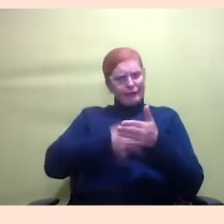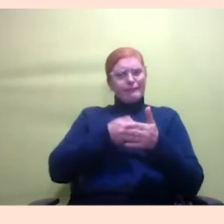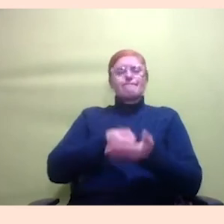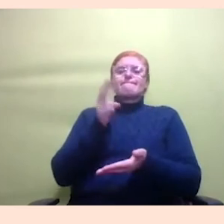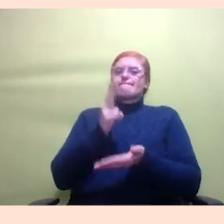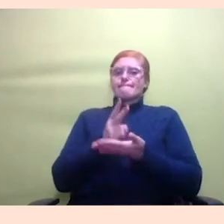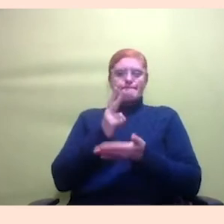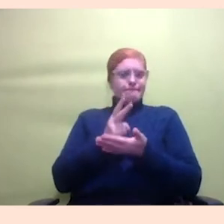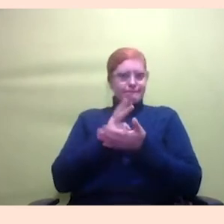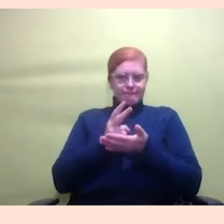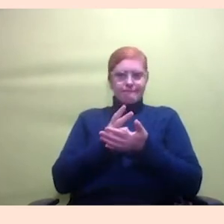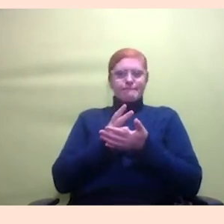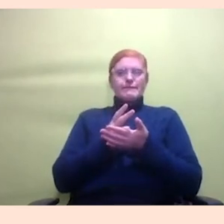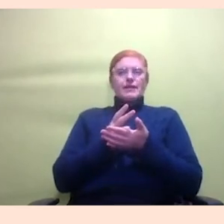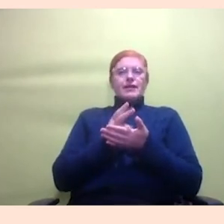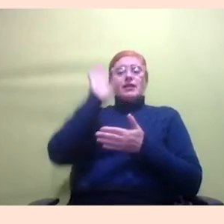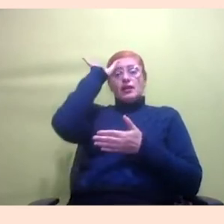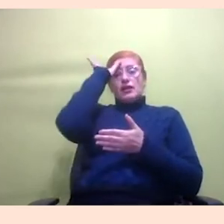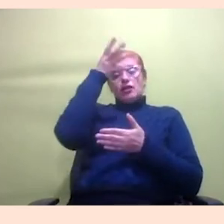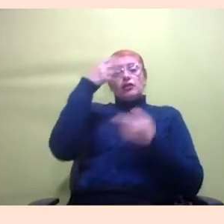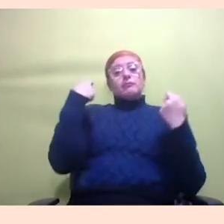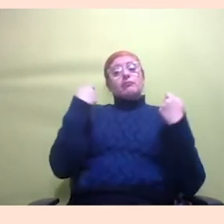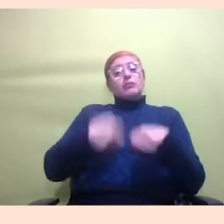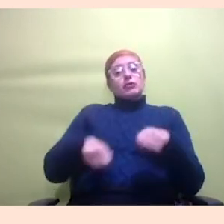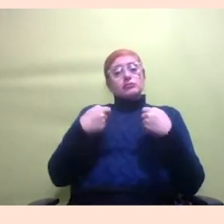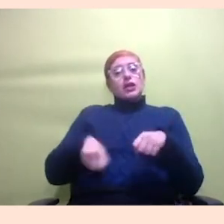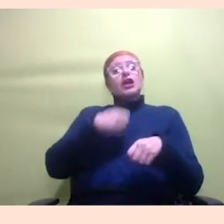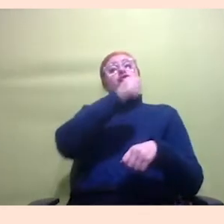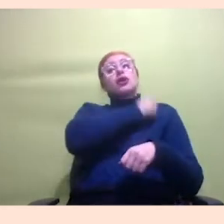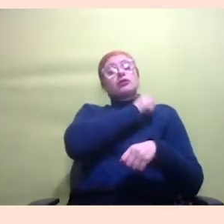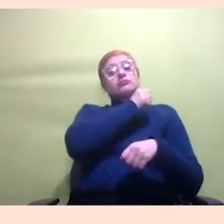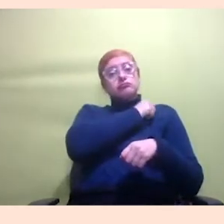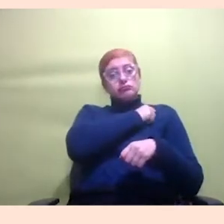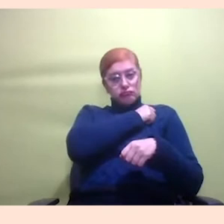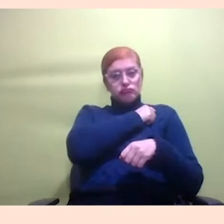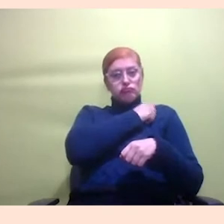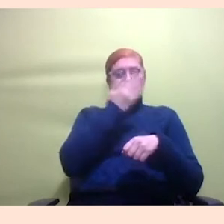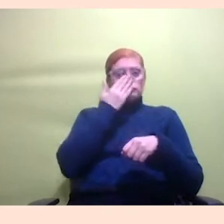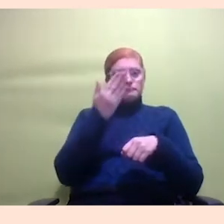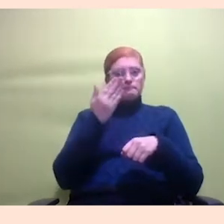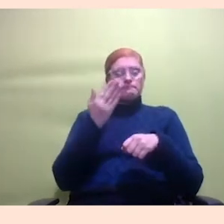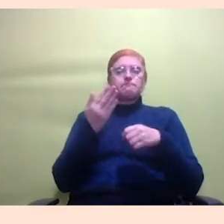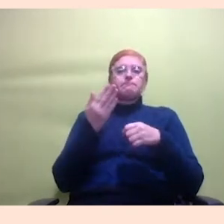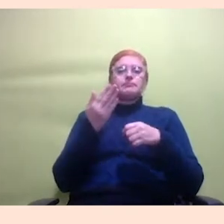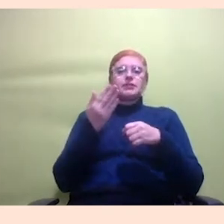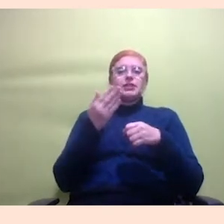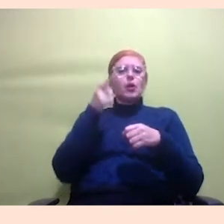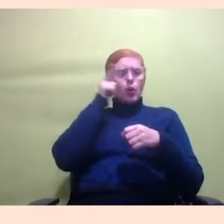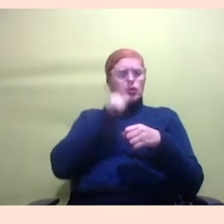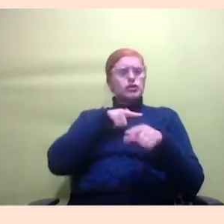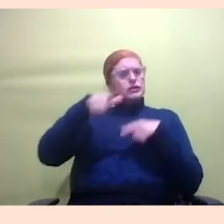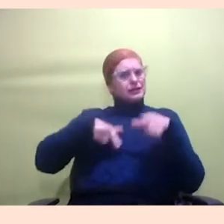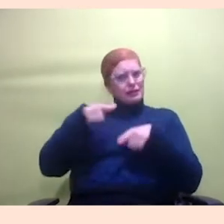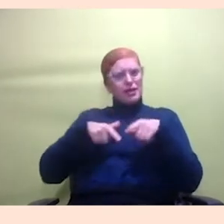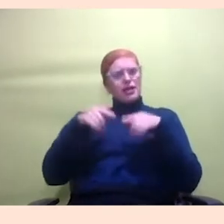mapear como quais são as possibilidades daquela pessoa que tá ali na sua frente e agir de acordo com isso e não pensar que você vai conseguir já